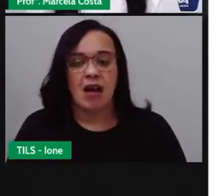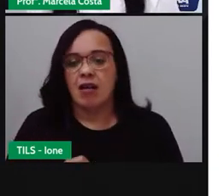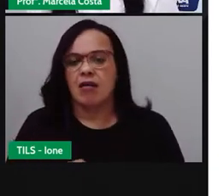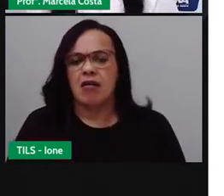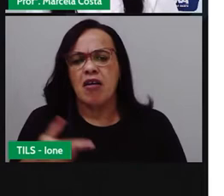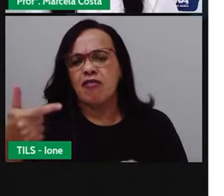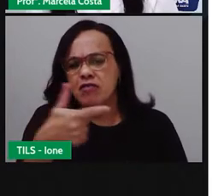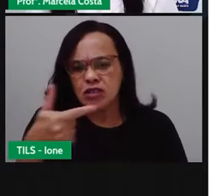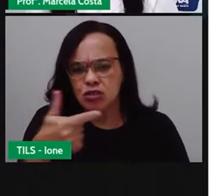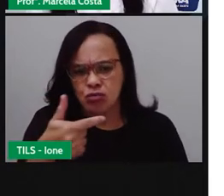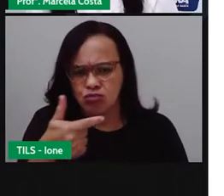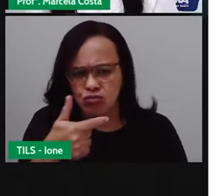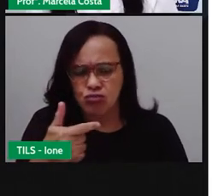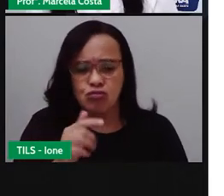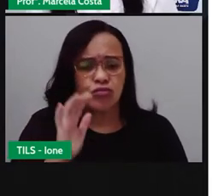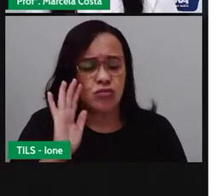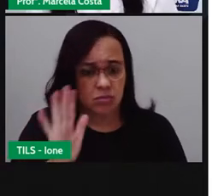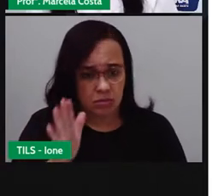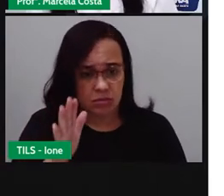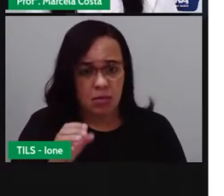Quantos melancias ele ainda tem?